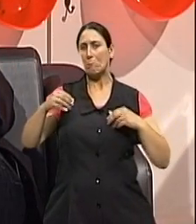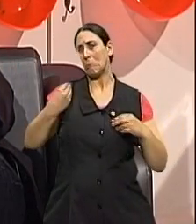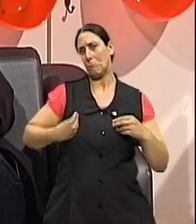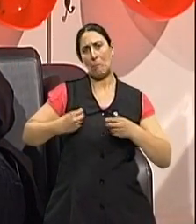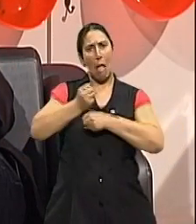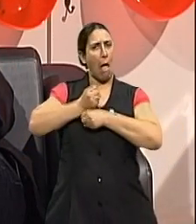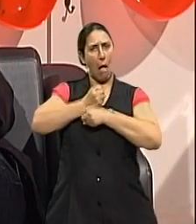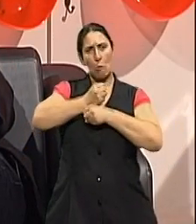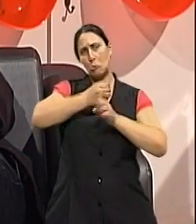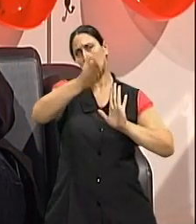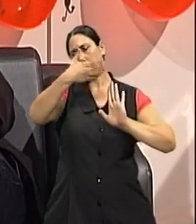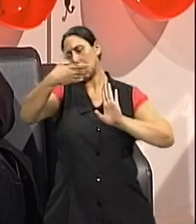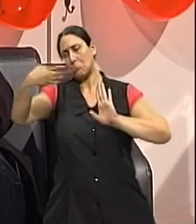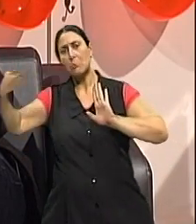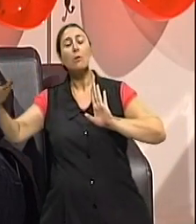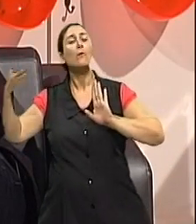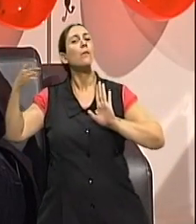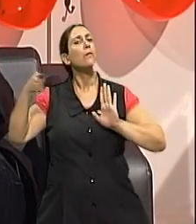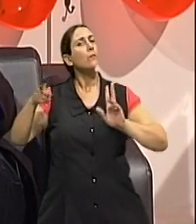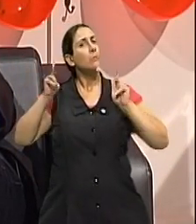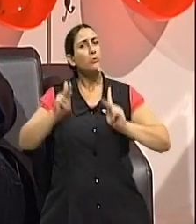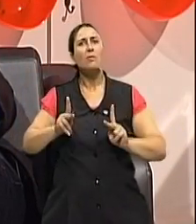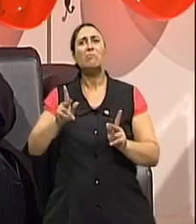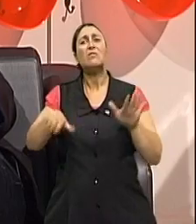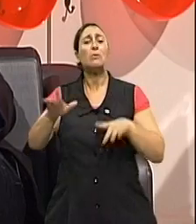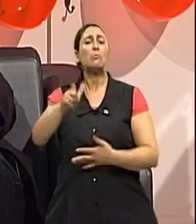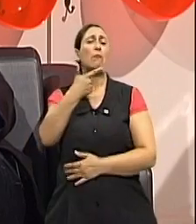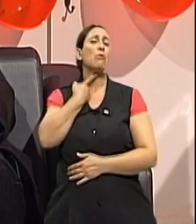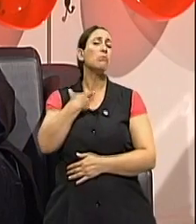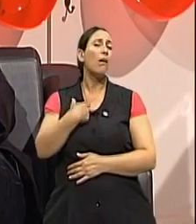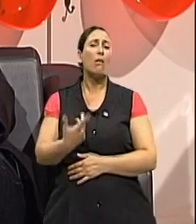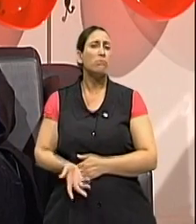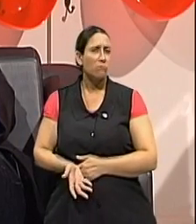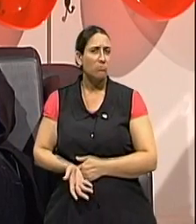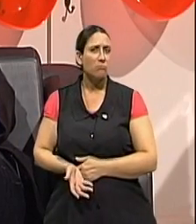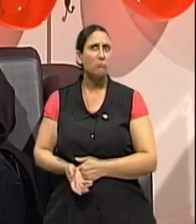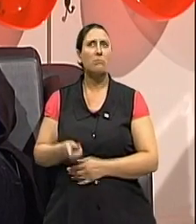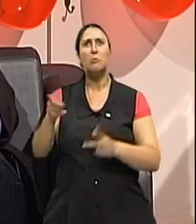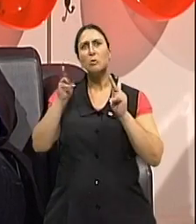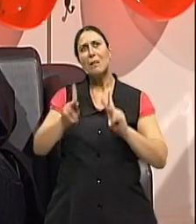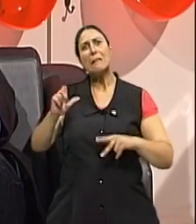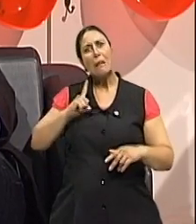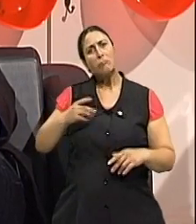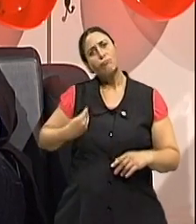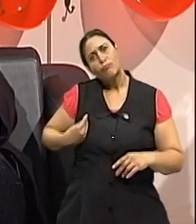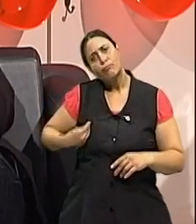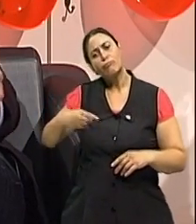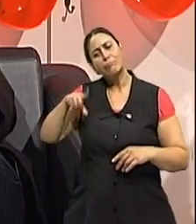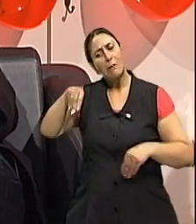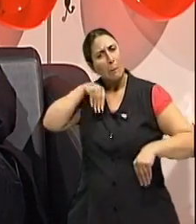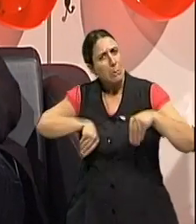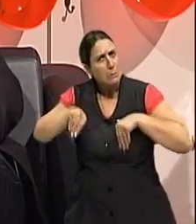sim, a pessoa não ter vontade. Imagina uma pessoa que é convidada para ir em uma academia que está em um episódio depressivo. Ela vai se sentir até